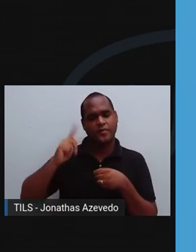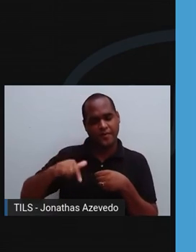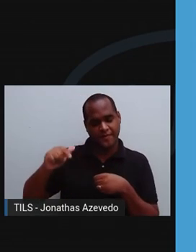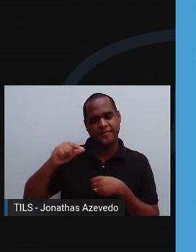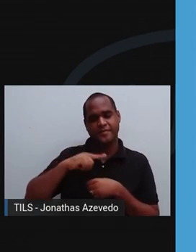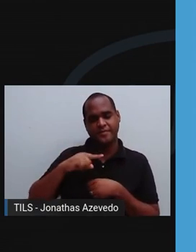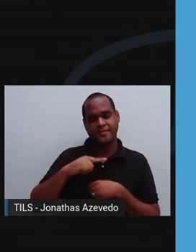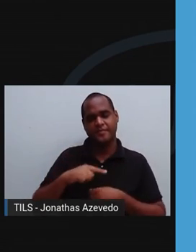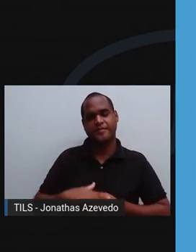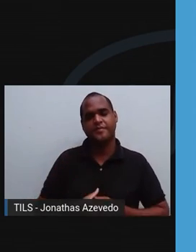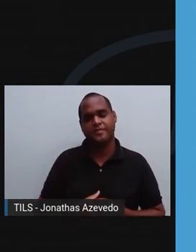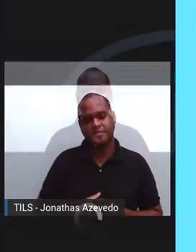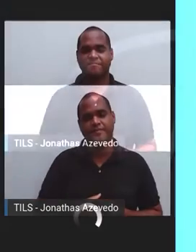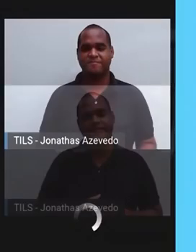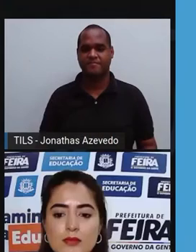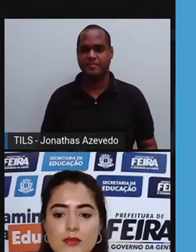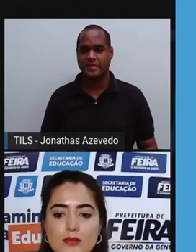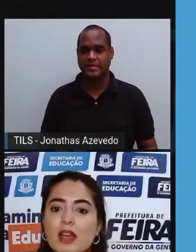sanguínea.